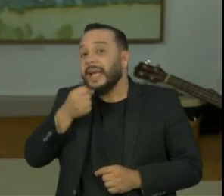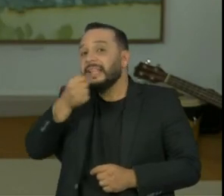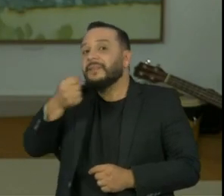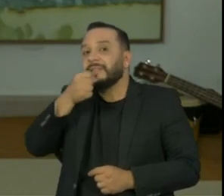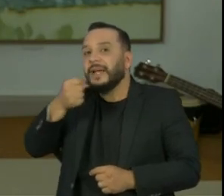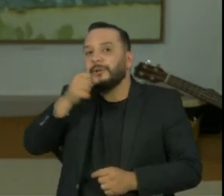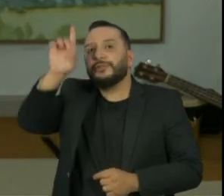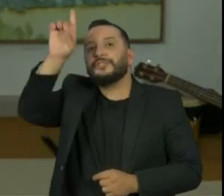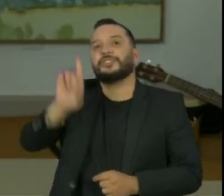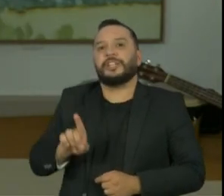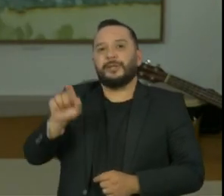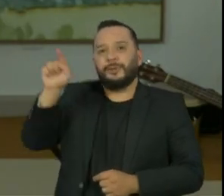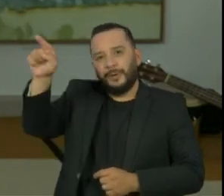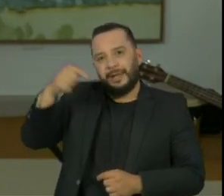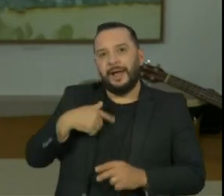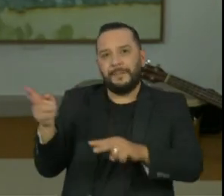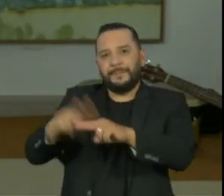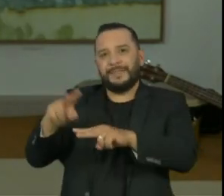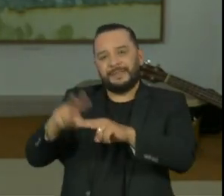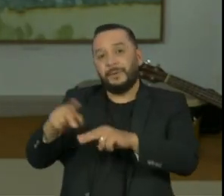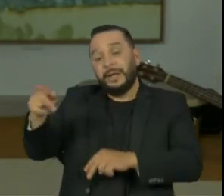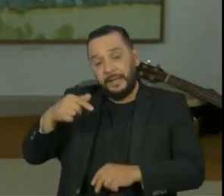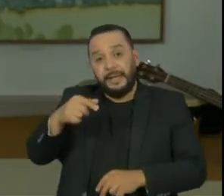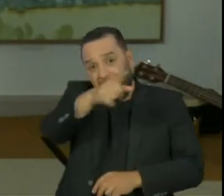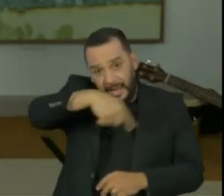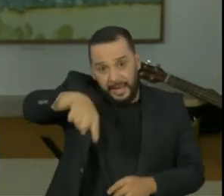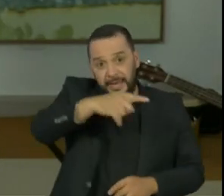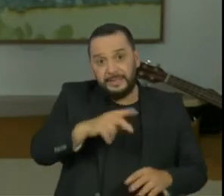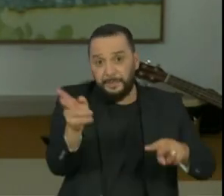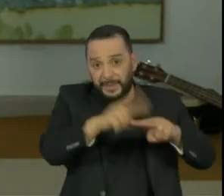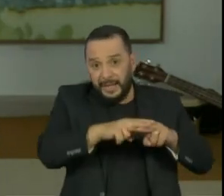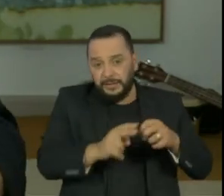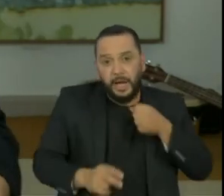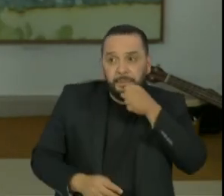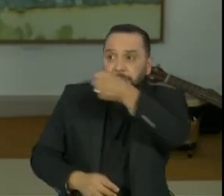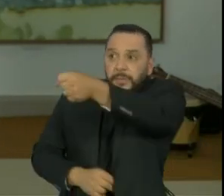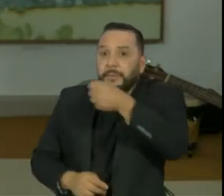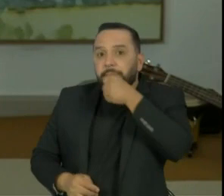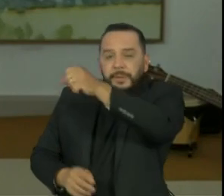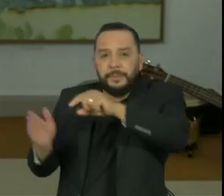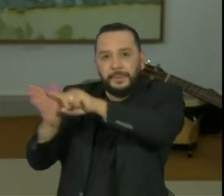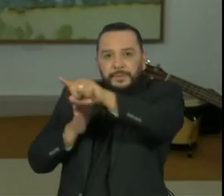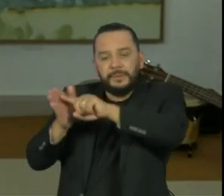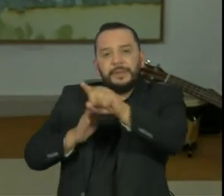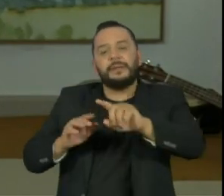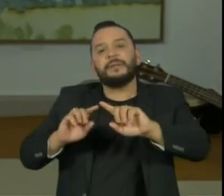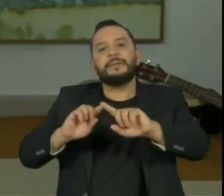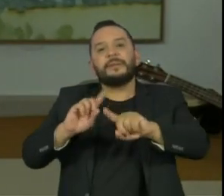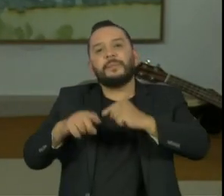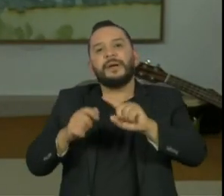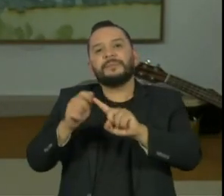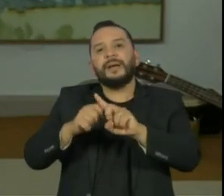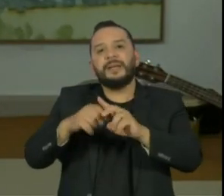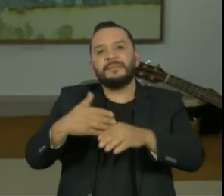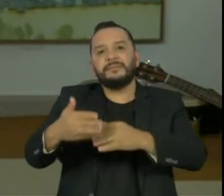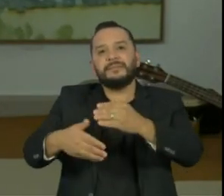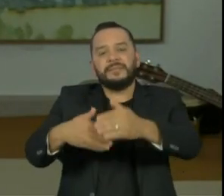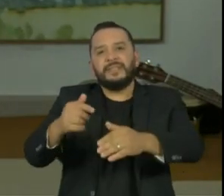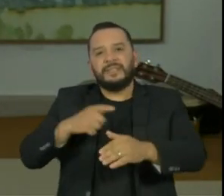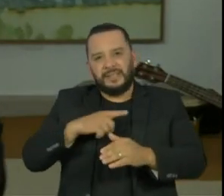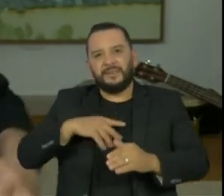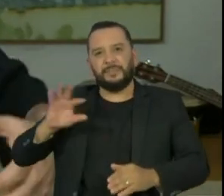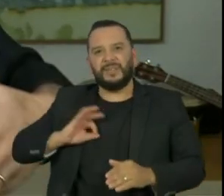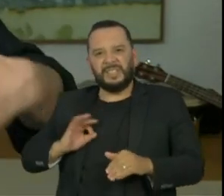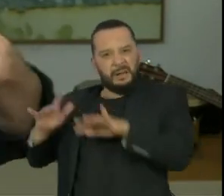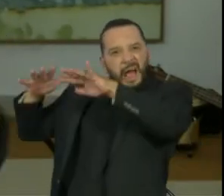no Carandiru. O que eu estou te dizendo isso, Padir, porque, mesmo lá entre os